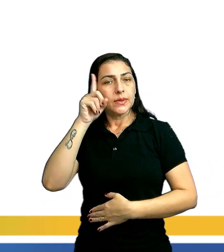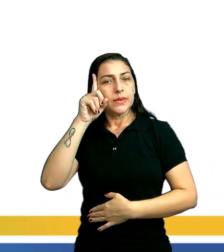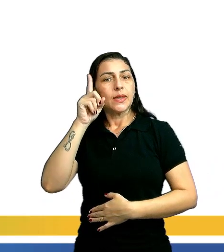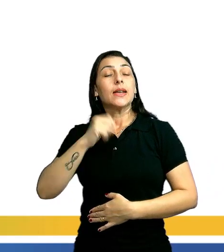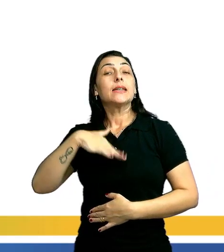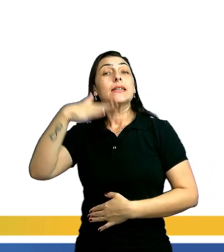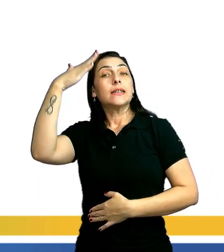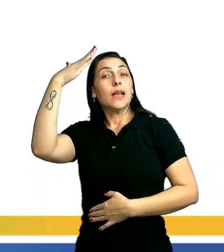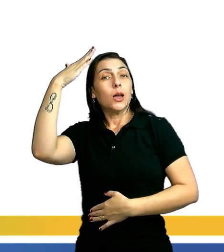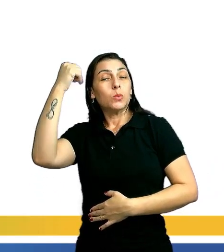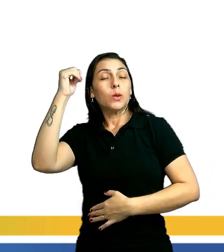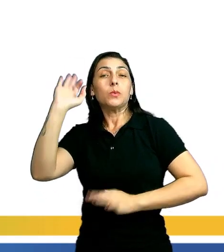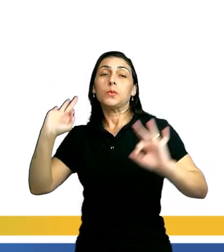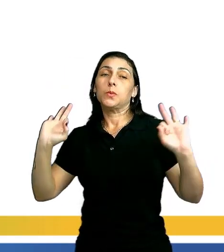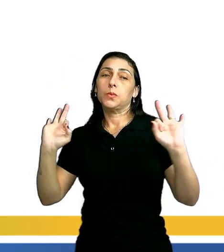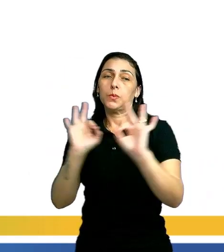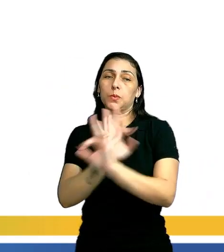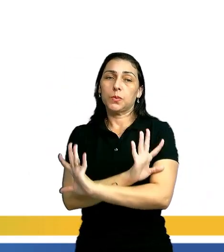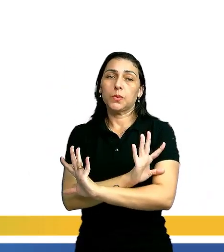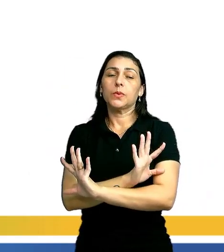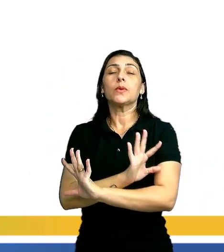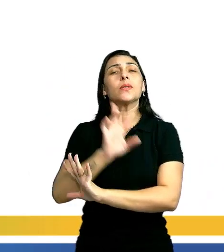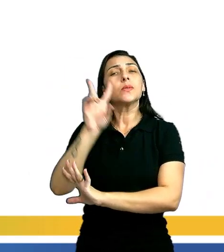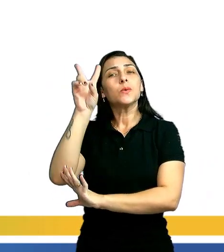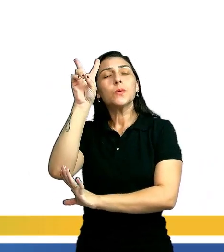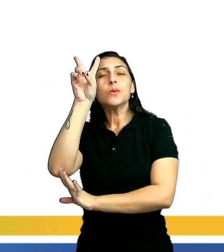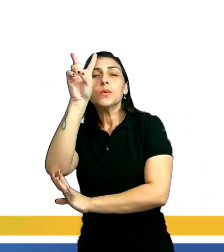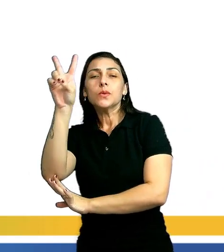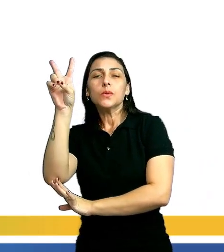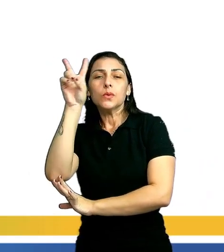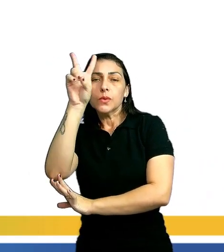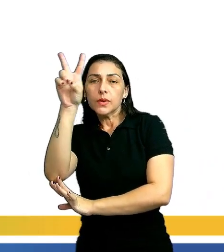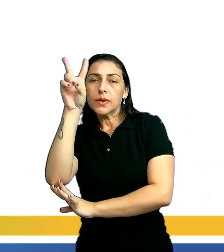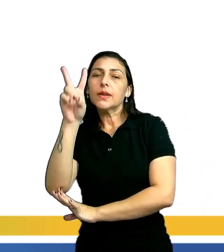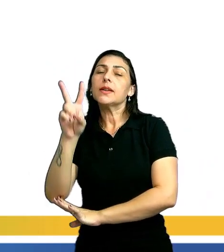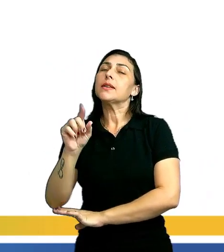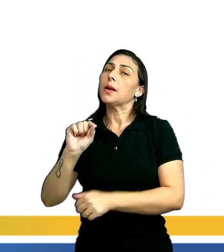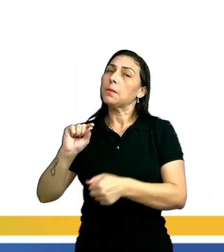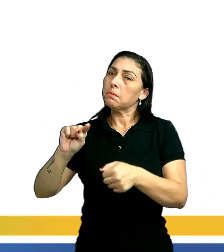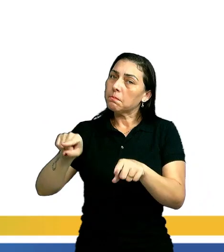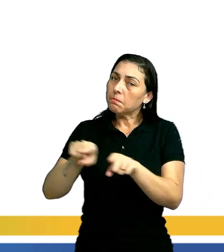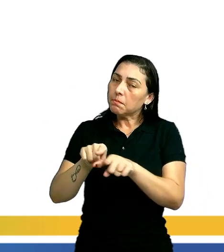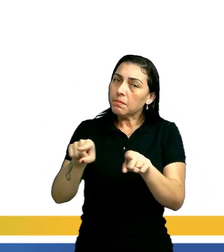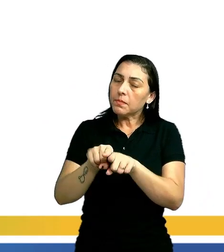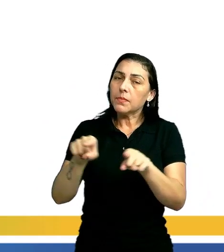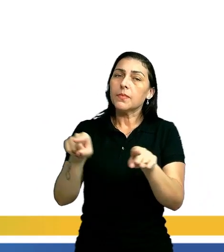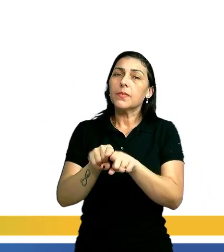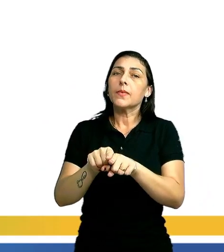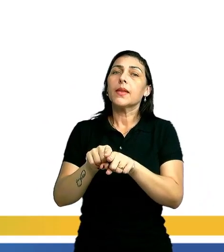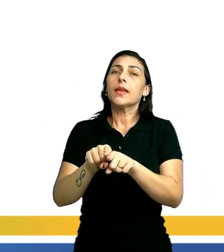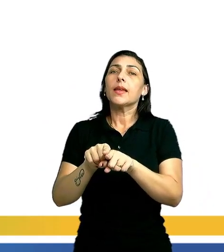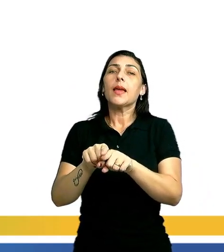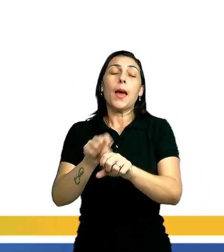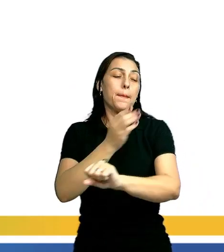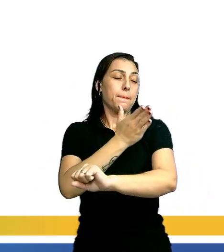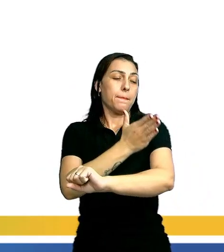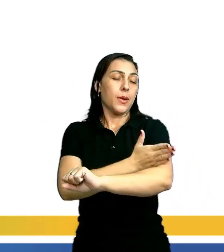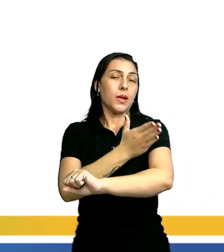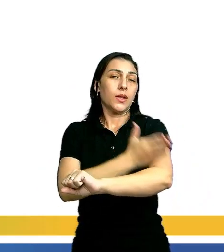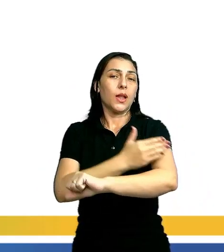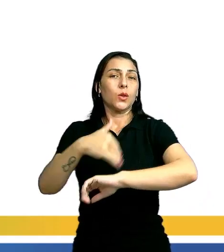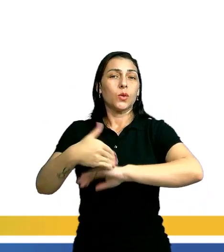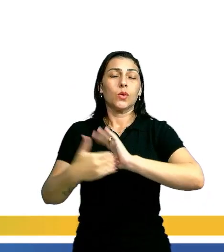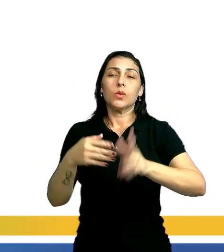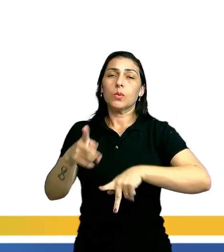presente em nosso cotidiano. Sabemos que essa constituição é histórica e que remonta à pré-história. Todos os